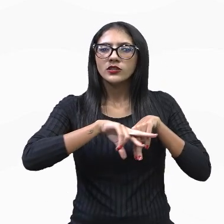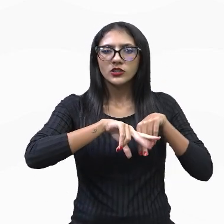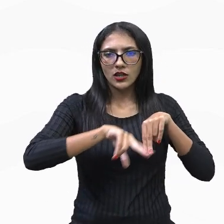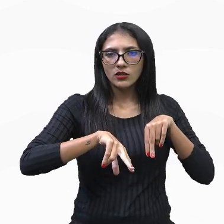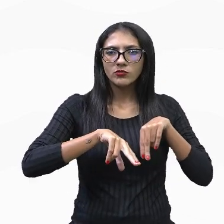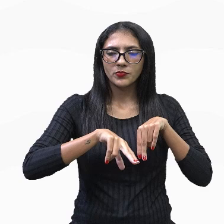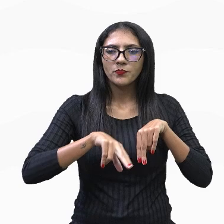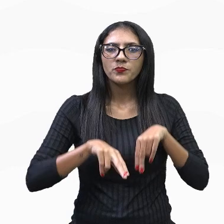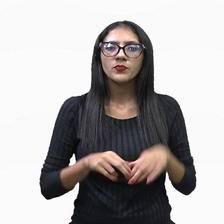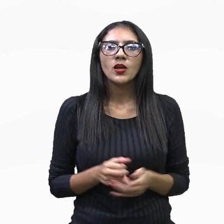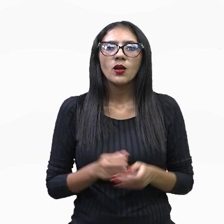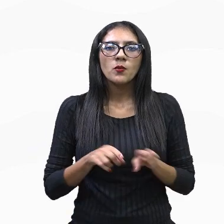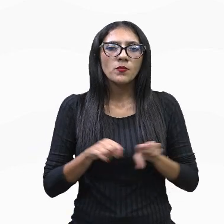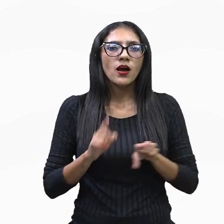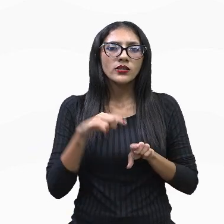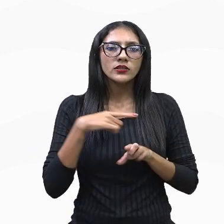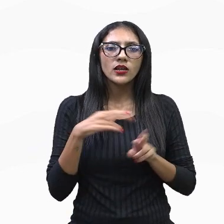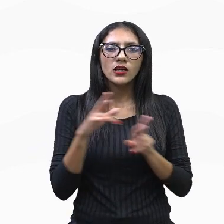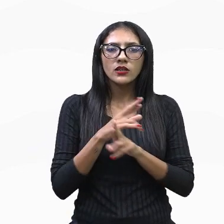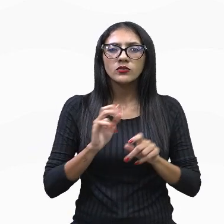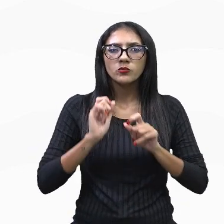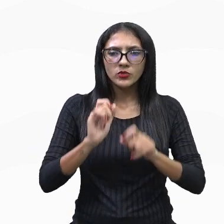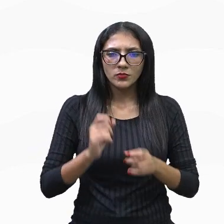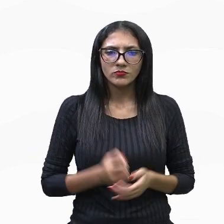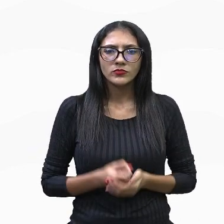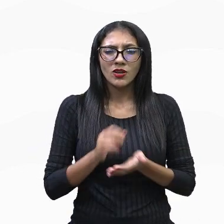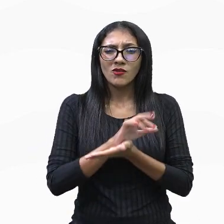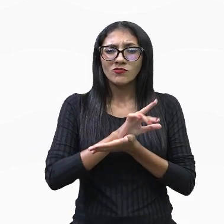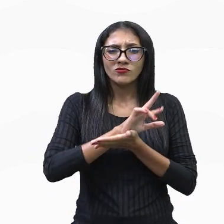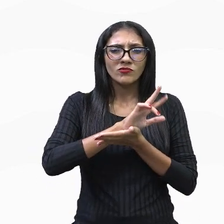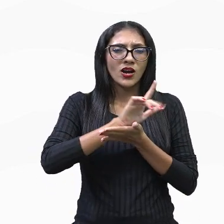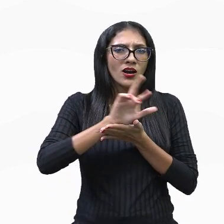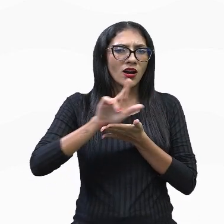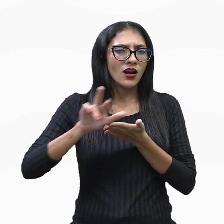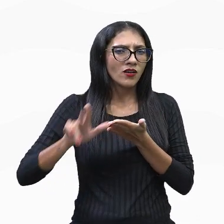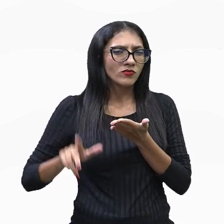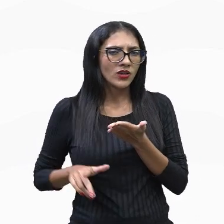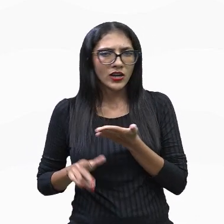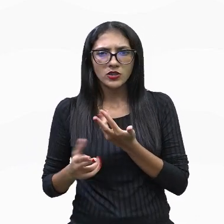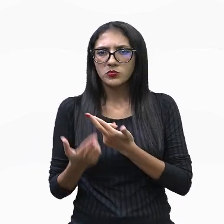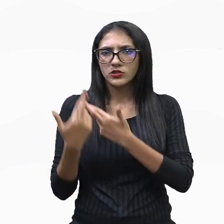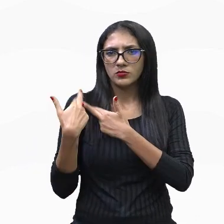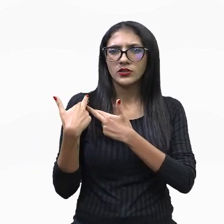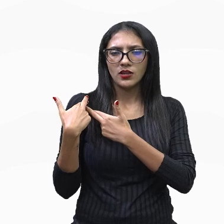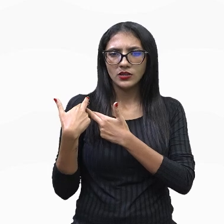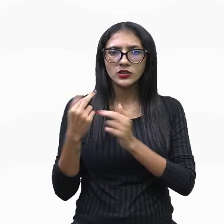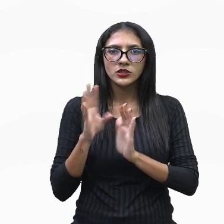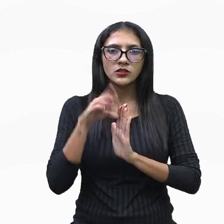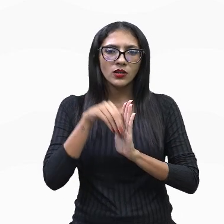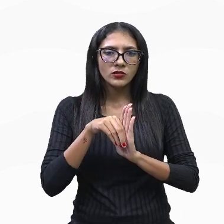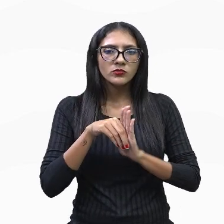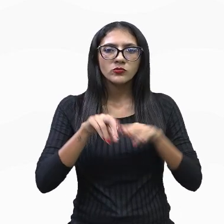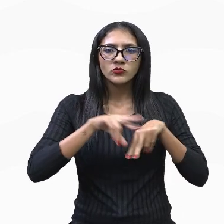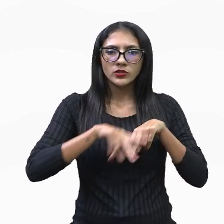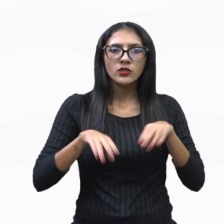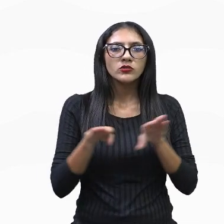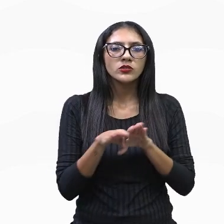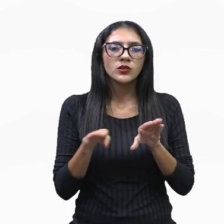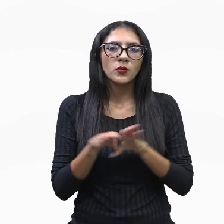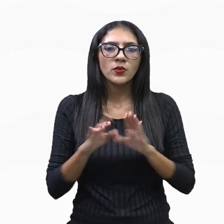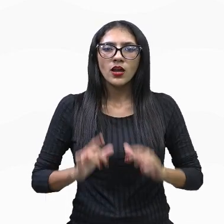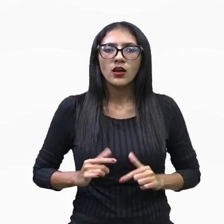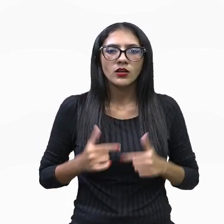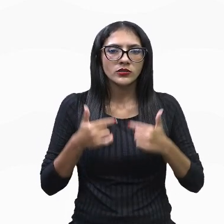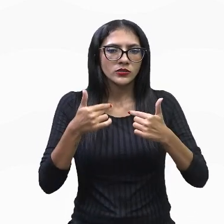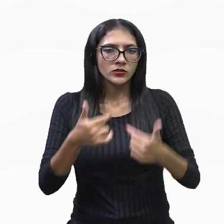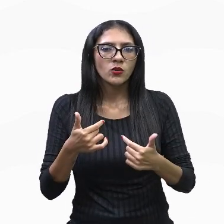tá? Ela refere-se o quê? A pluralidade de papéis e as práticas sociais e